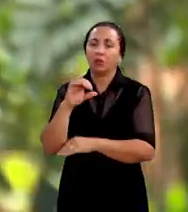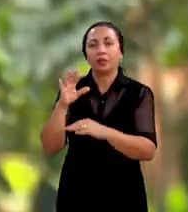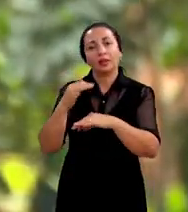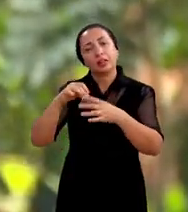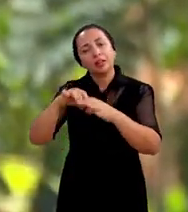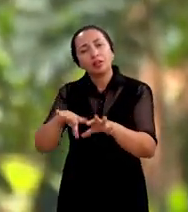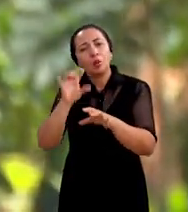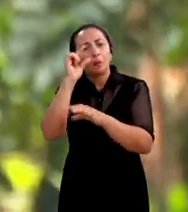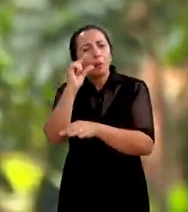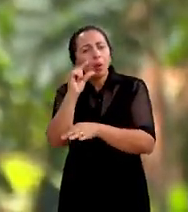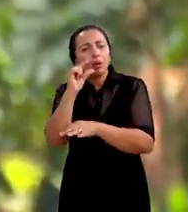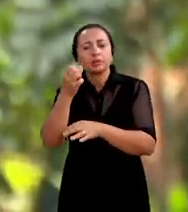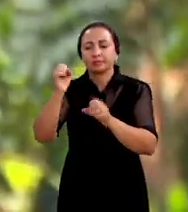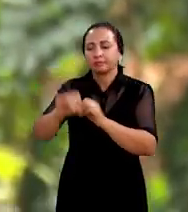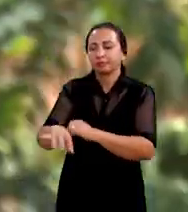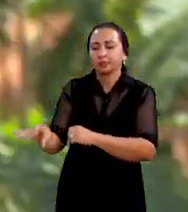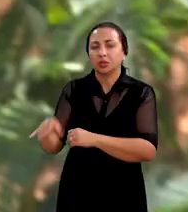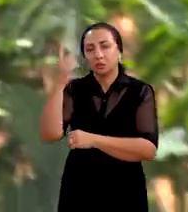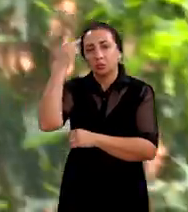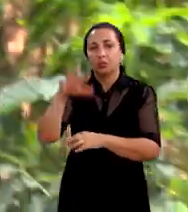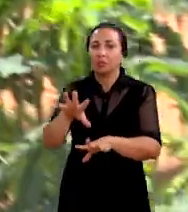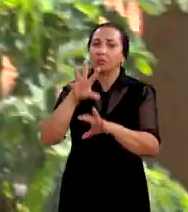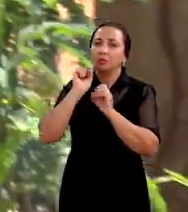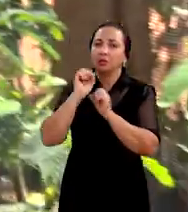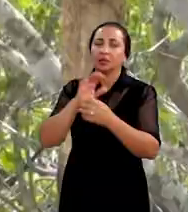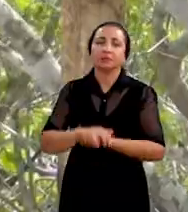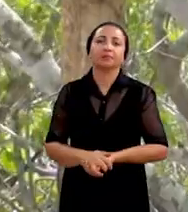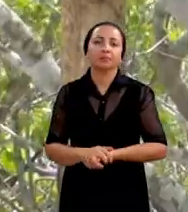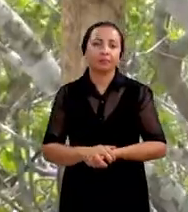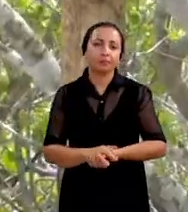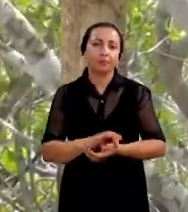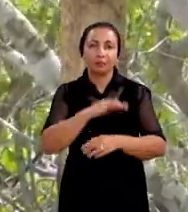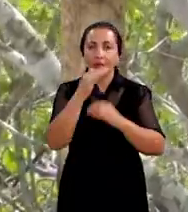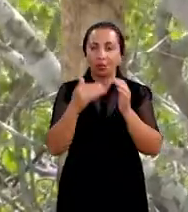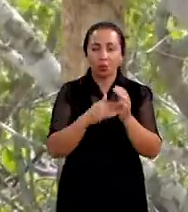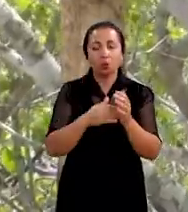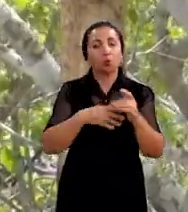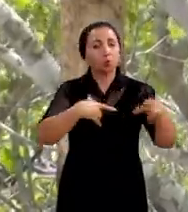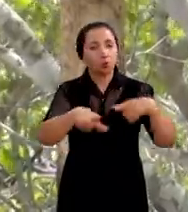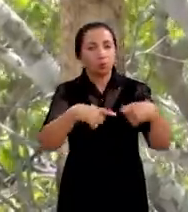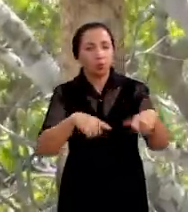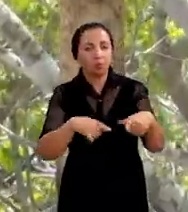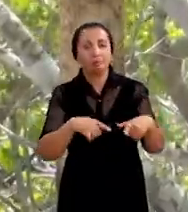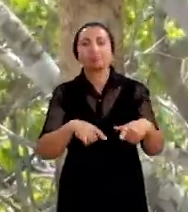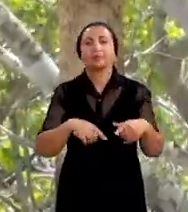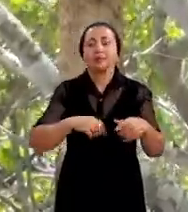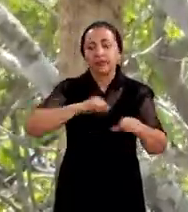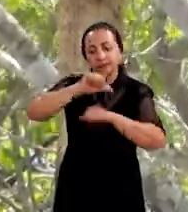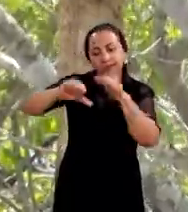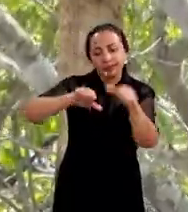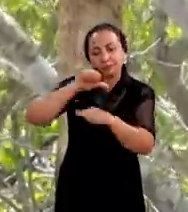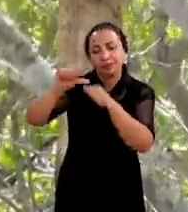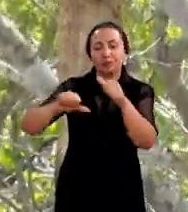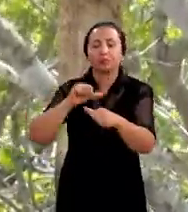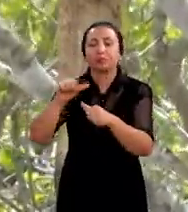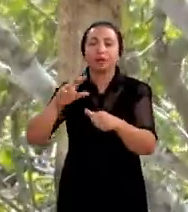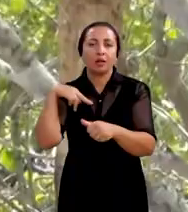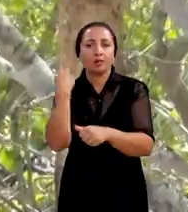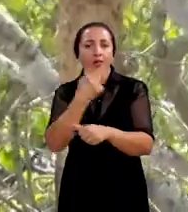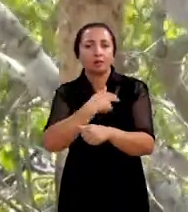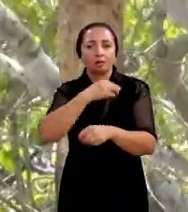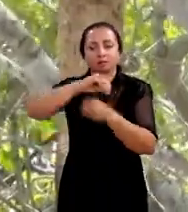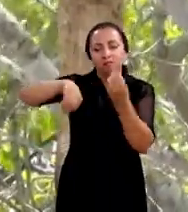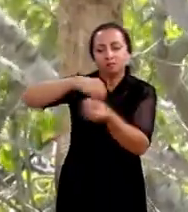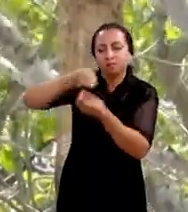só essa parte assim, plantada aqui para fora, para ela poder respirar. Todas as atividades e ações que estão sendo desenvolvidas,